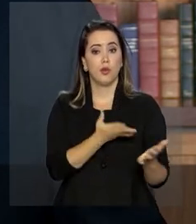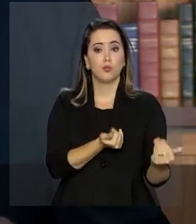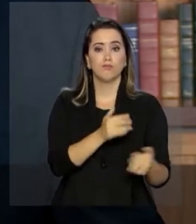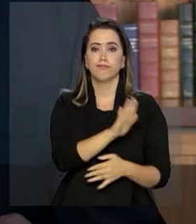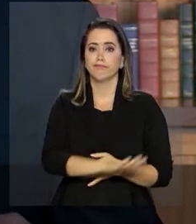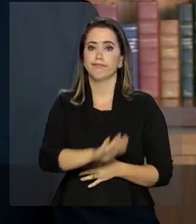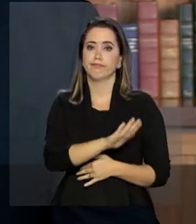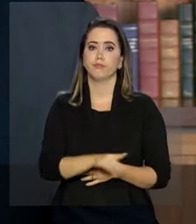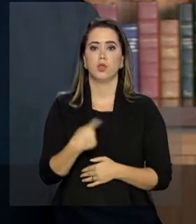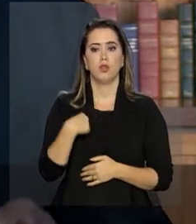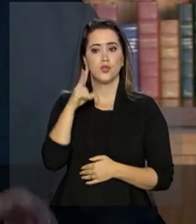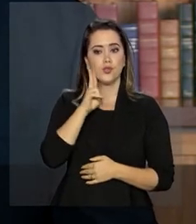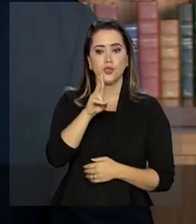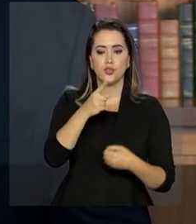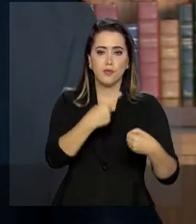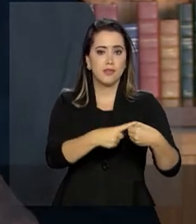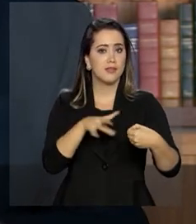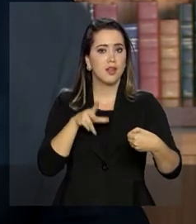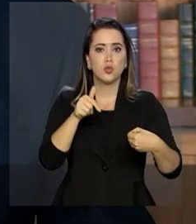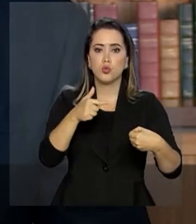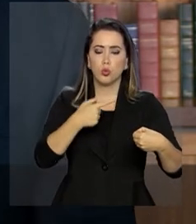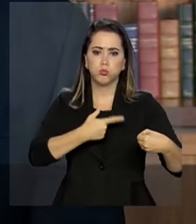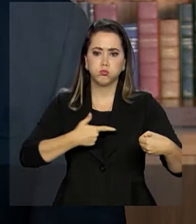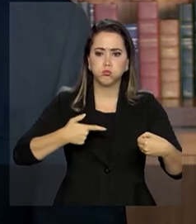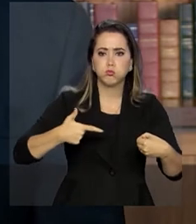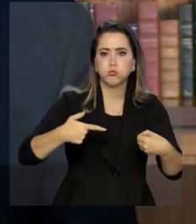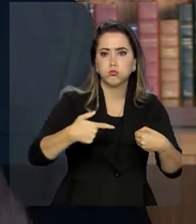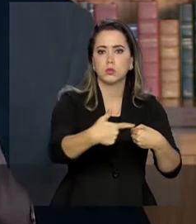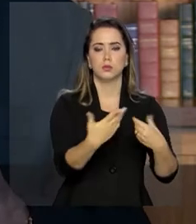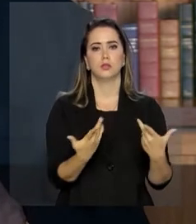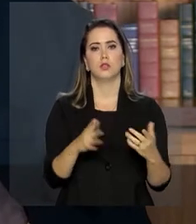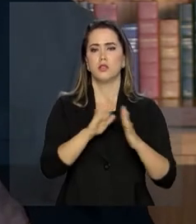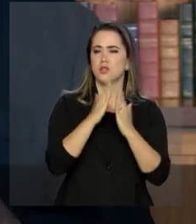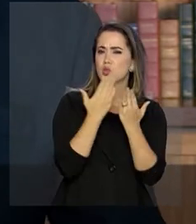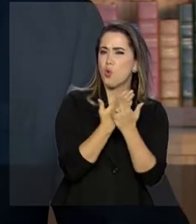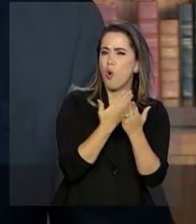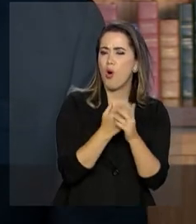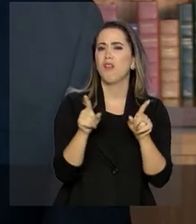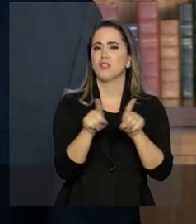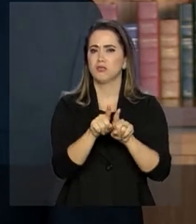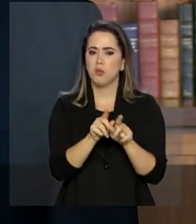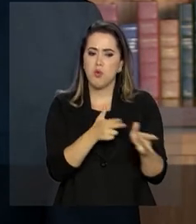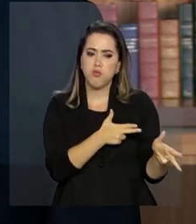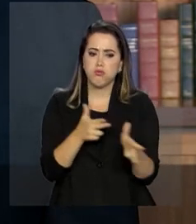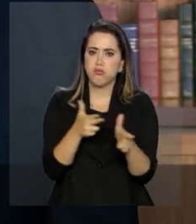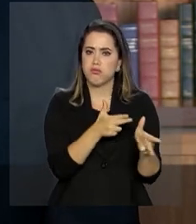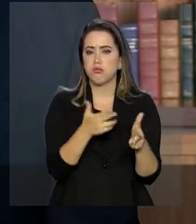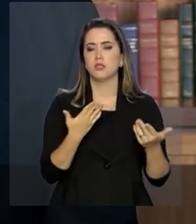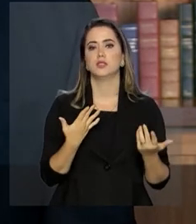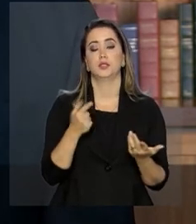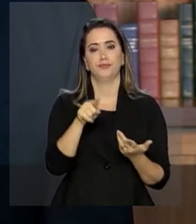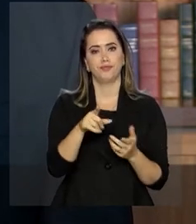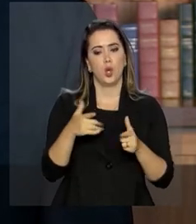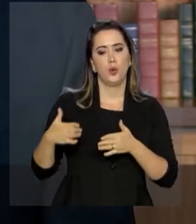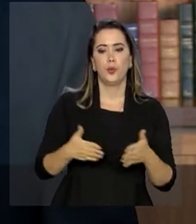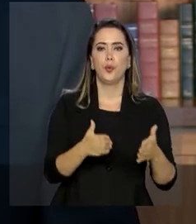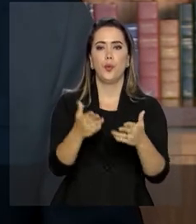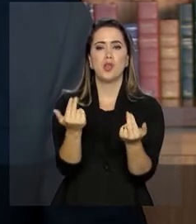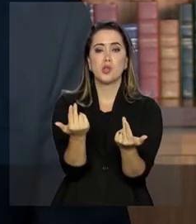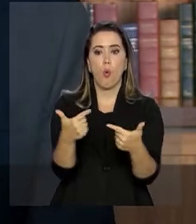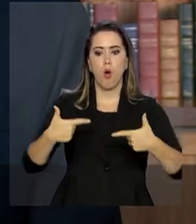Estamos vendo bairros inteiros sitiados, escolas sob a mira de fuzis, avenidas